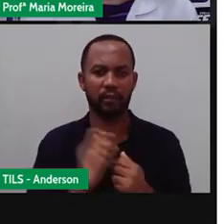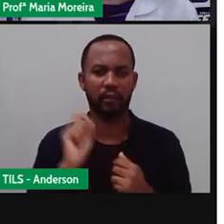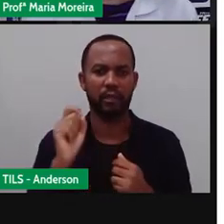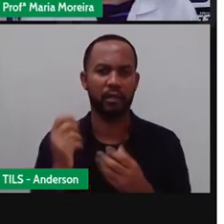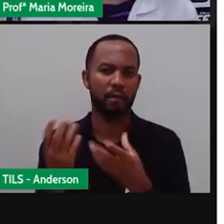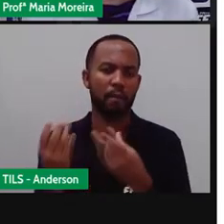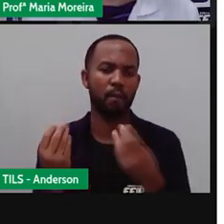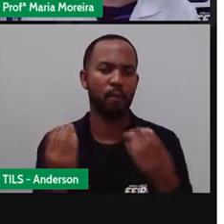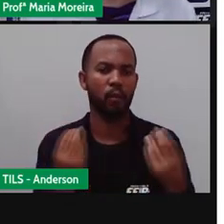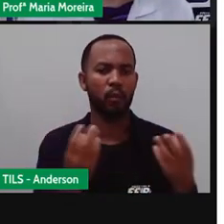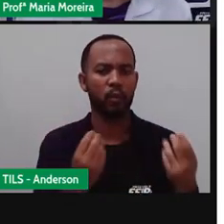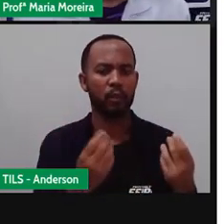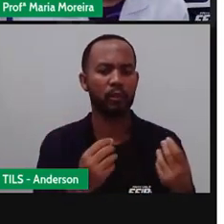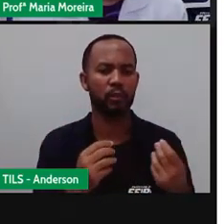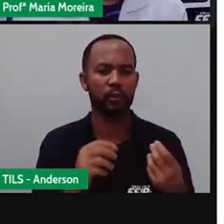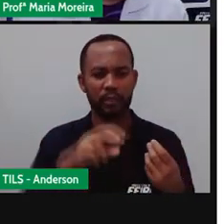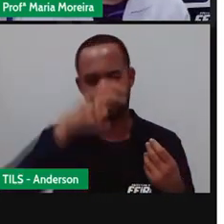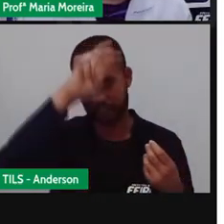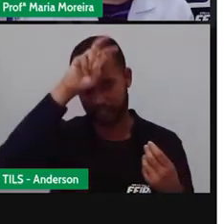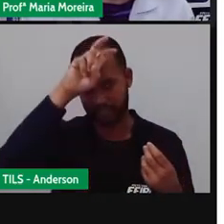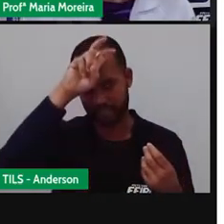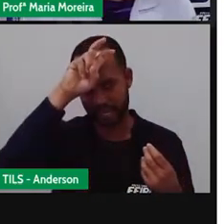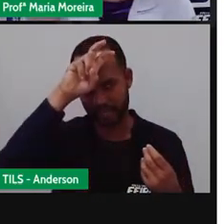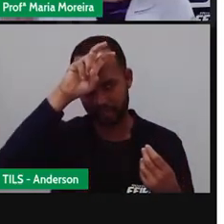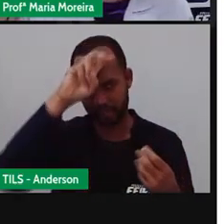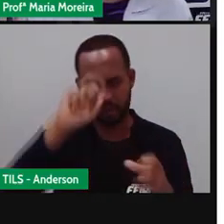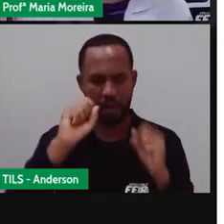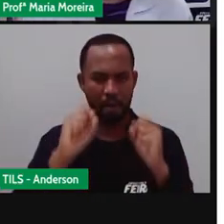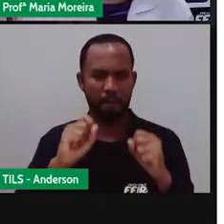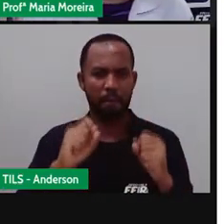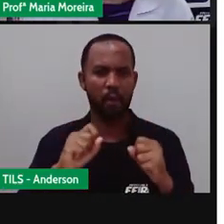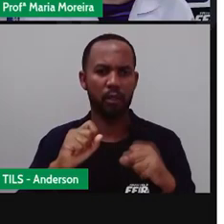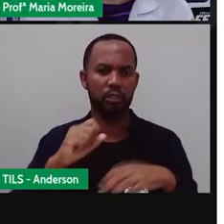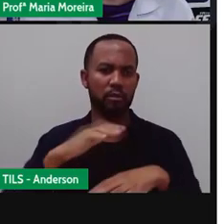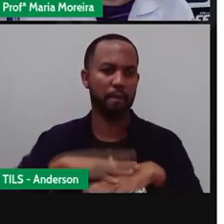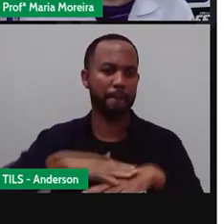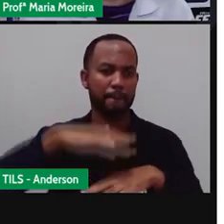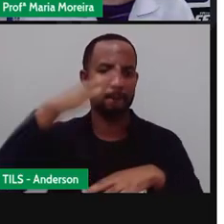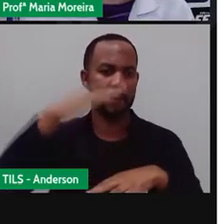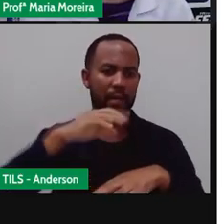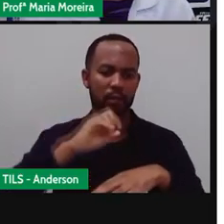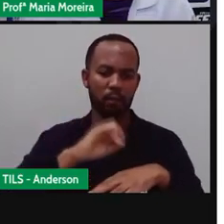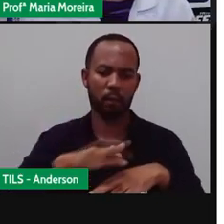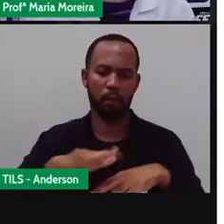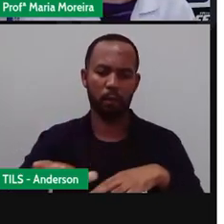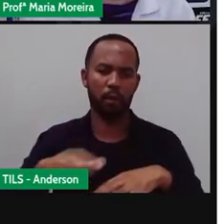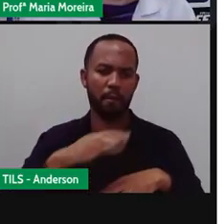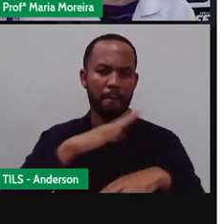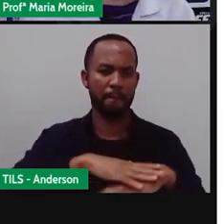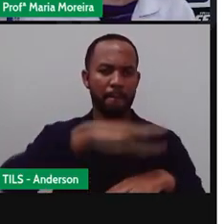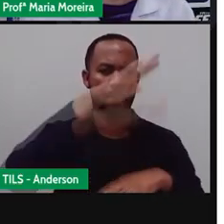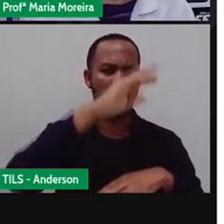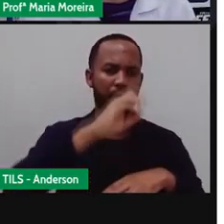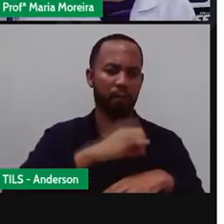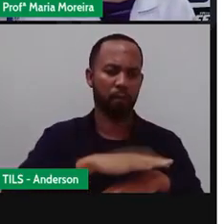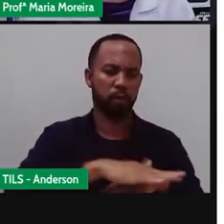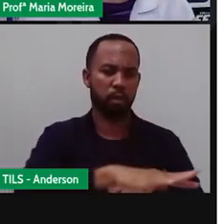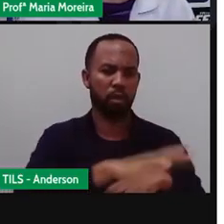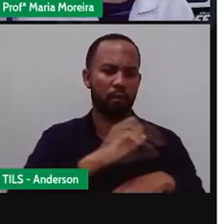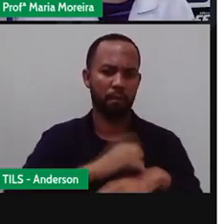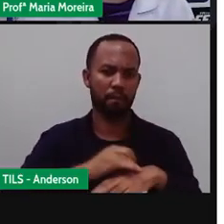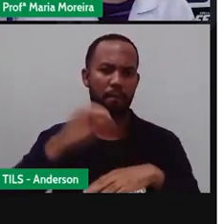vetores, esses animais, aquela barata, aquela formiga, aquela mosca. Então eles irão o quê?